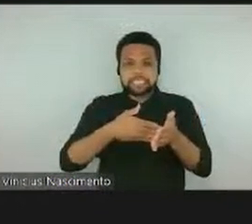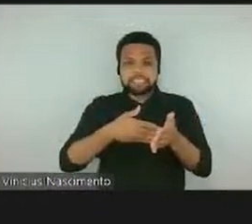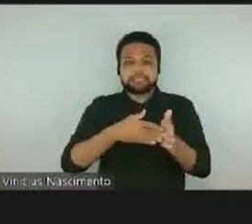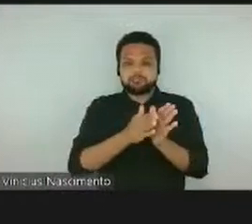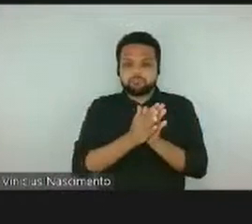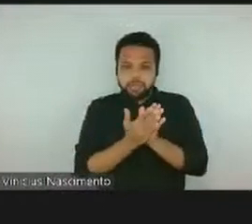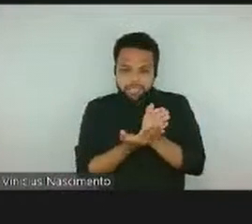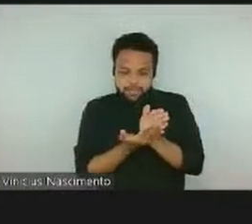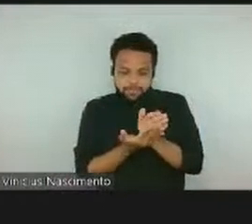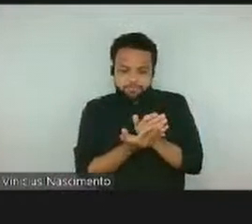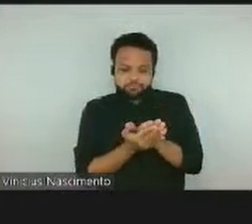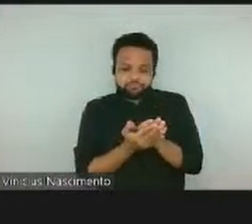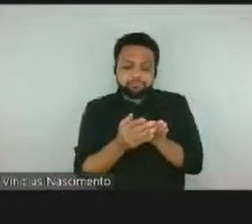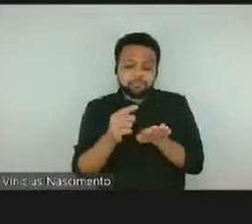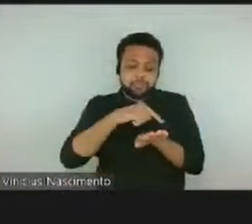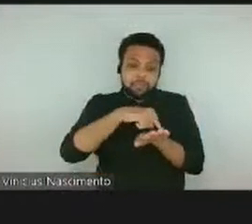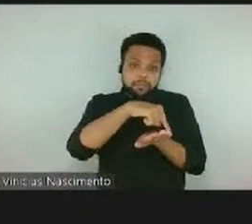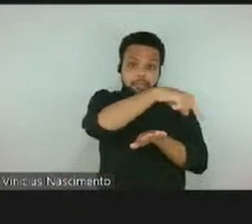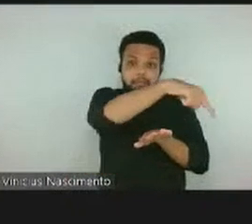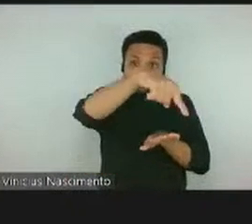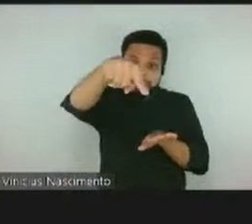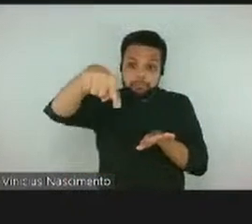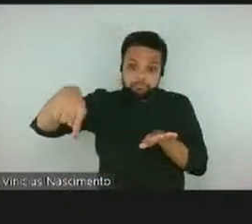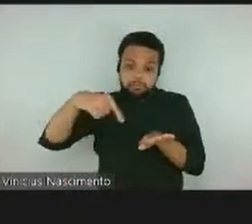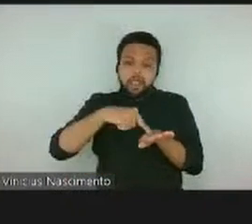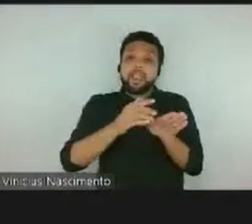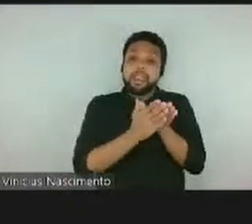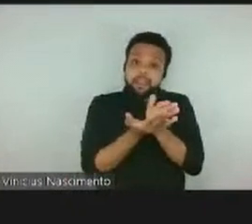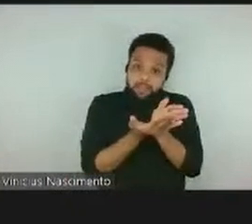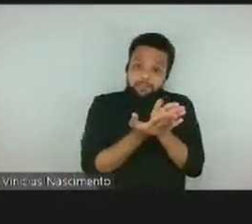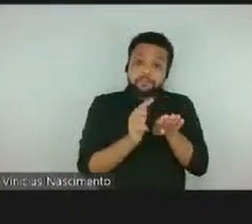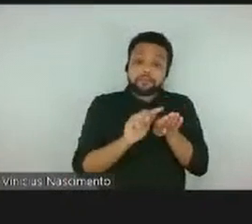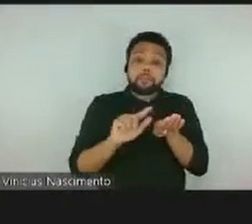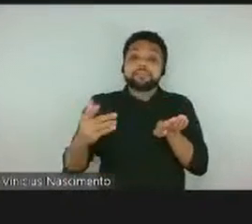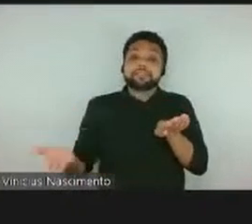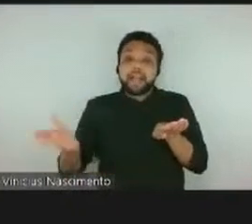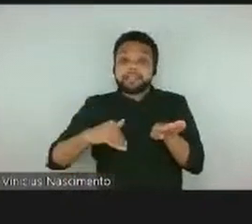o catálogo está completamente agregado,